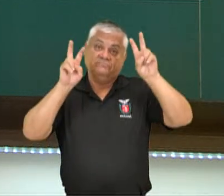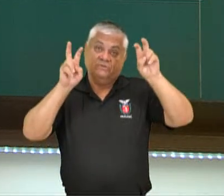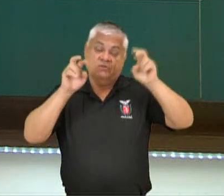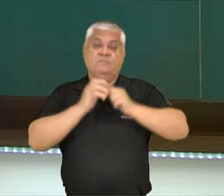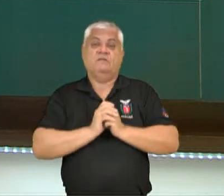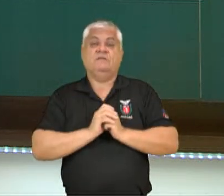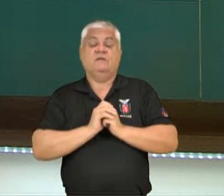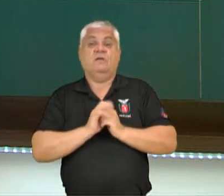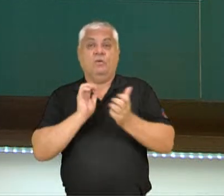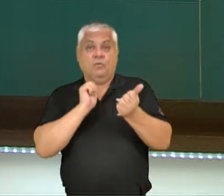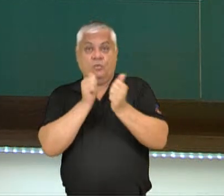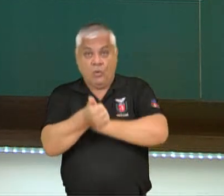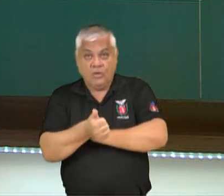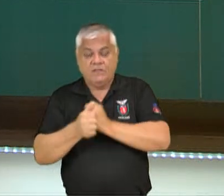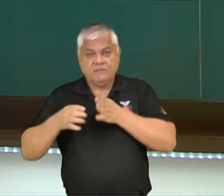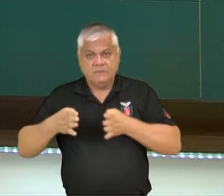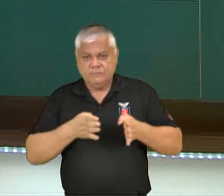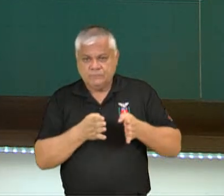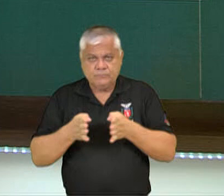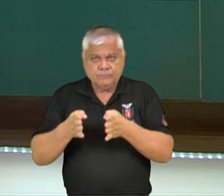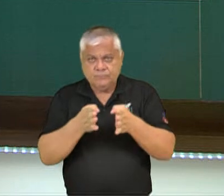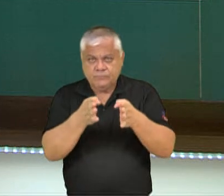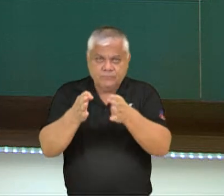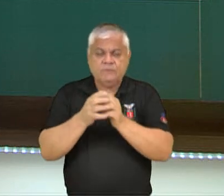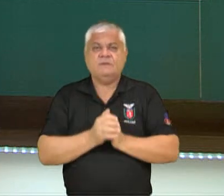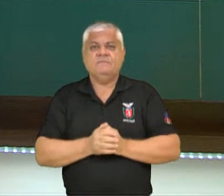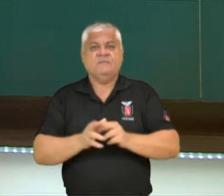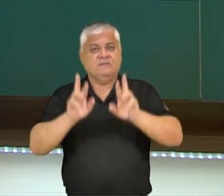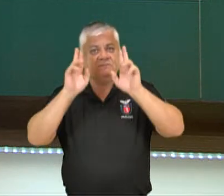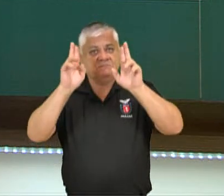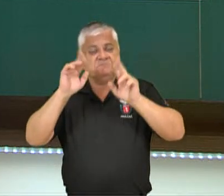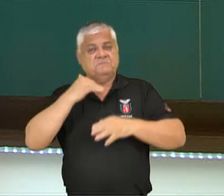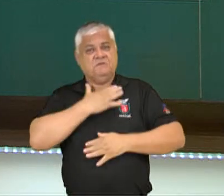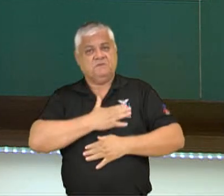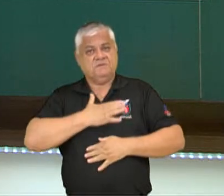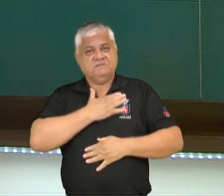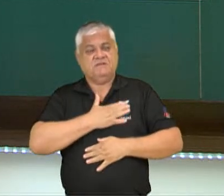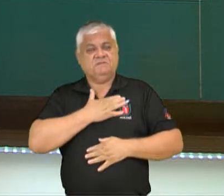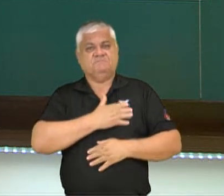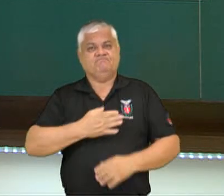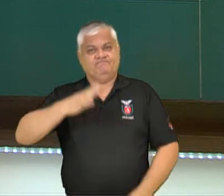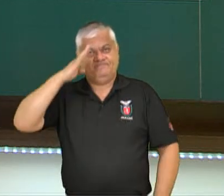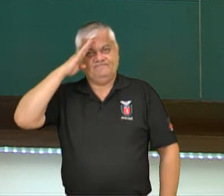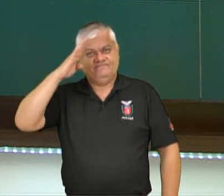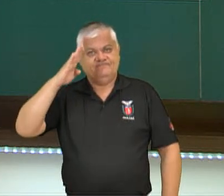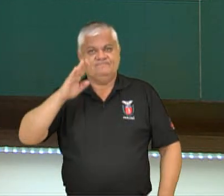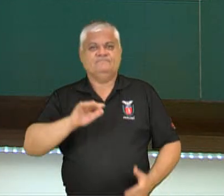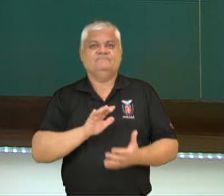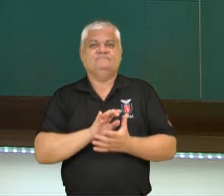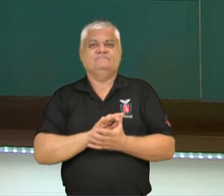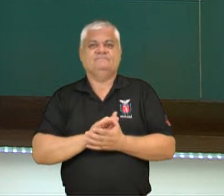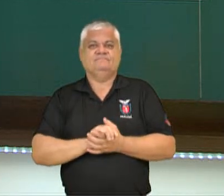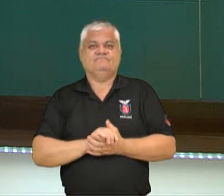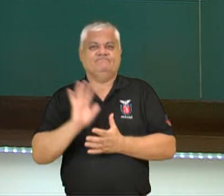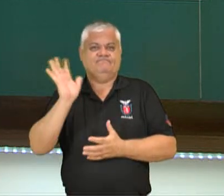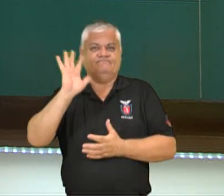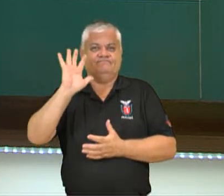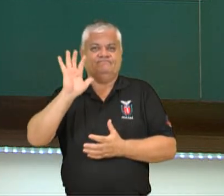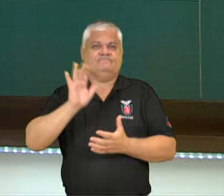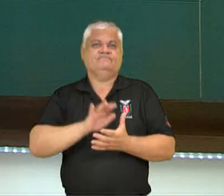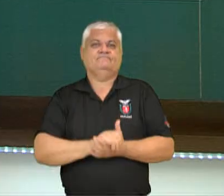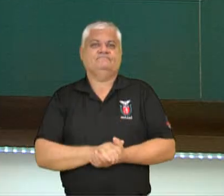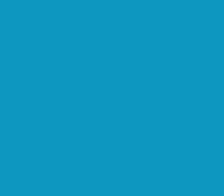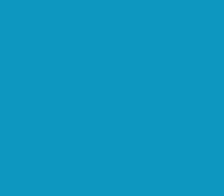sobre a corrida de orientação. Espero que vocês tenham gostado. Até breve. Um